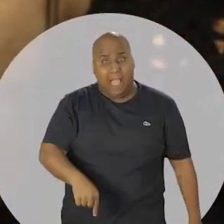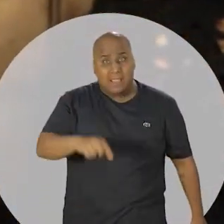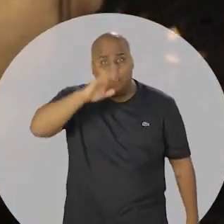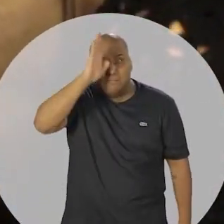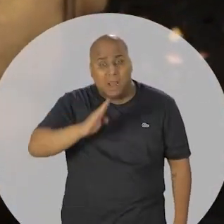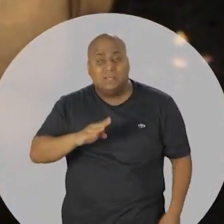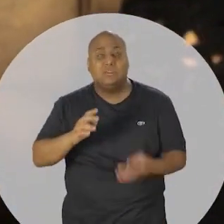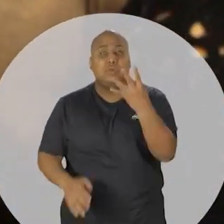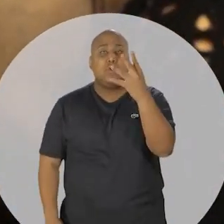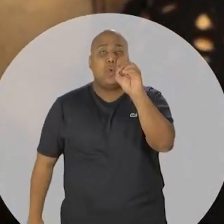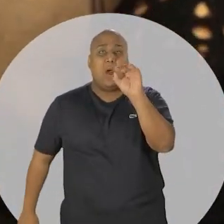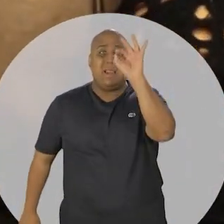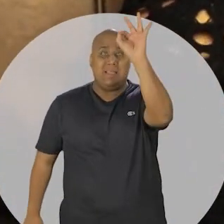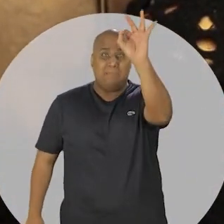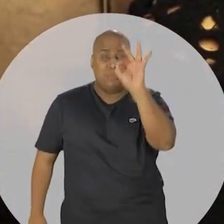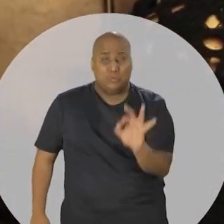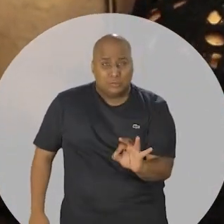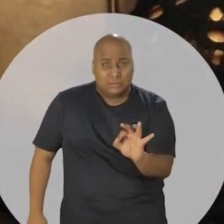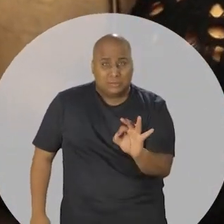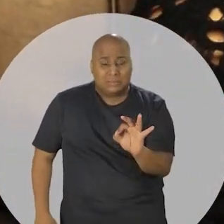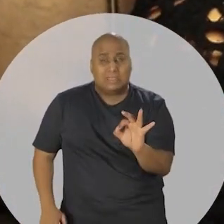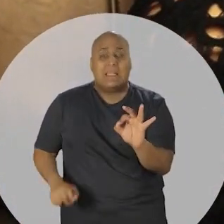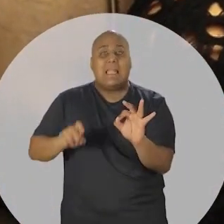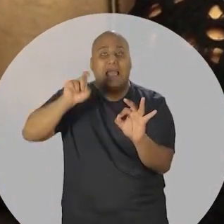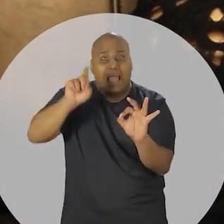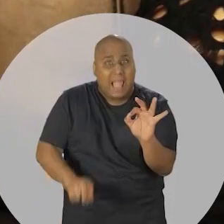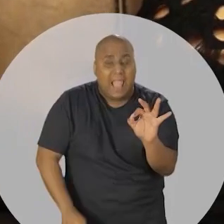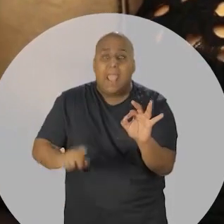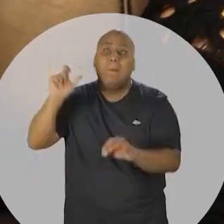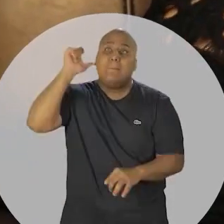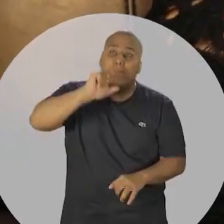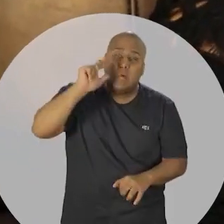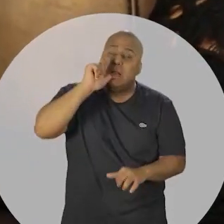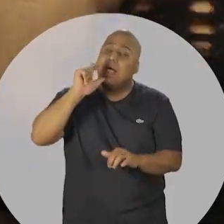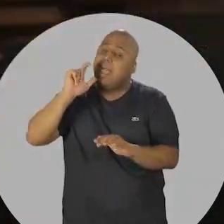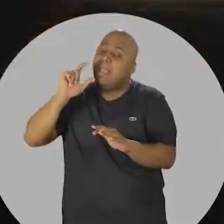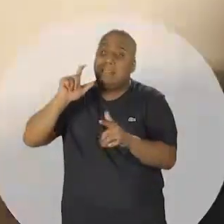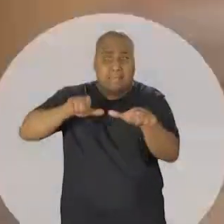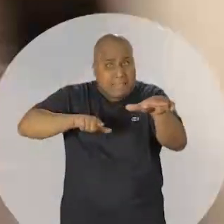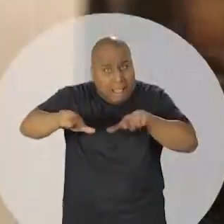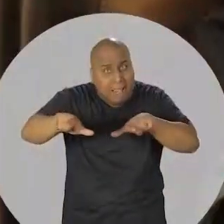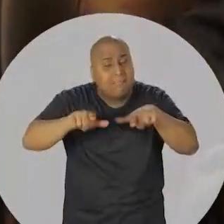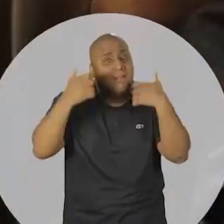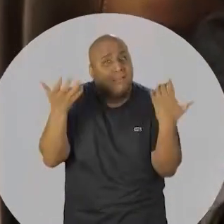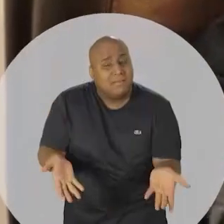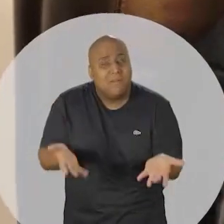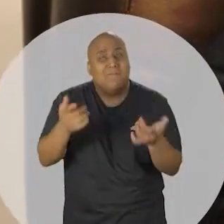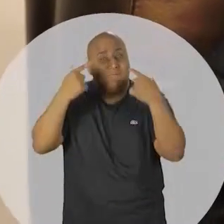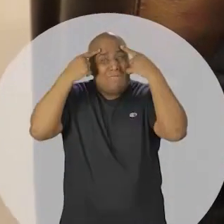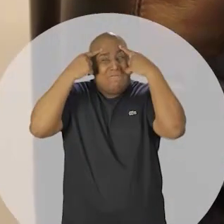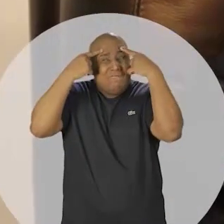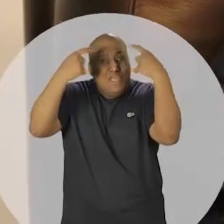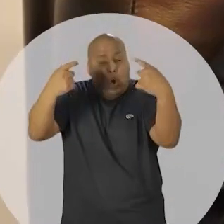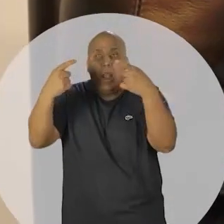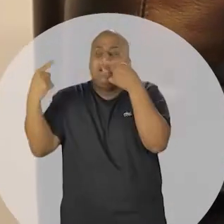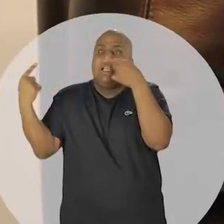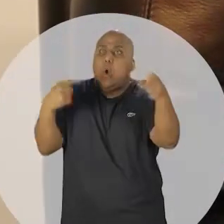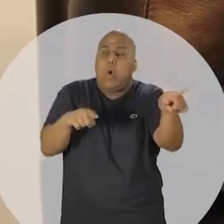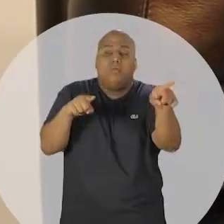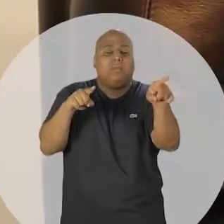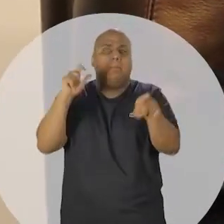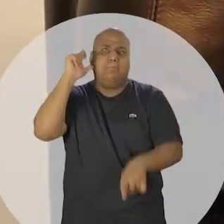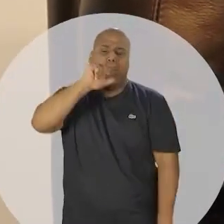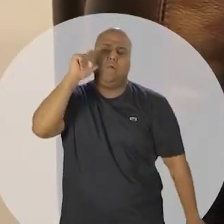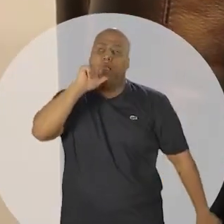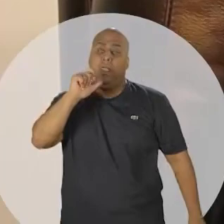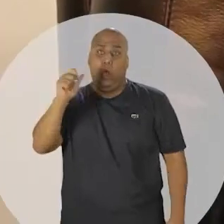no Brasil, 40% dos lares são sustentados por mulheres. E no Brasil também a violência é enorme. A